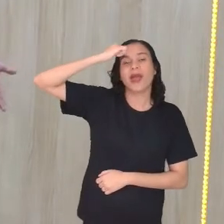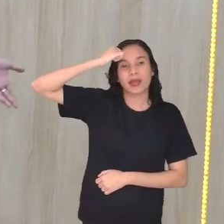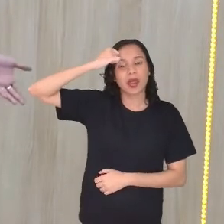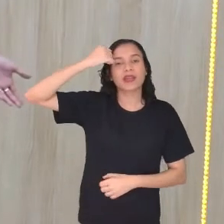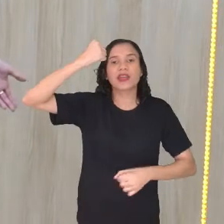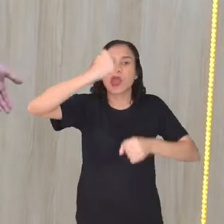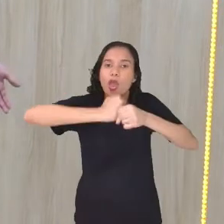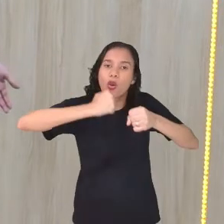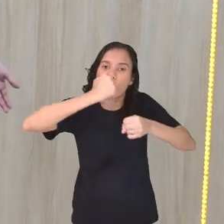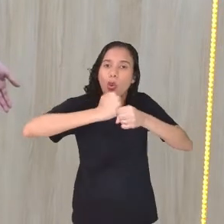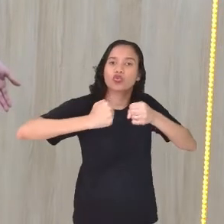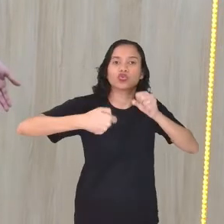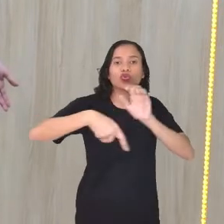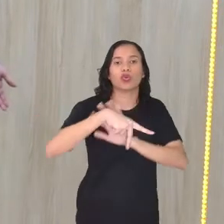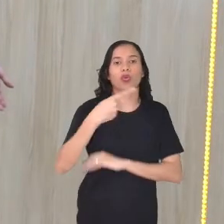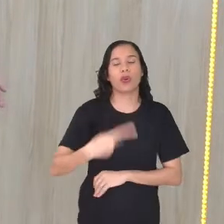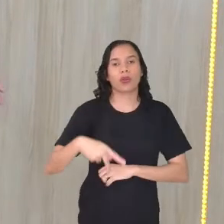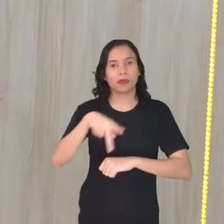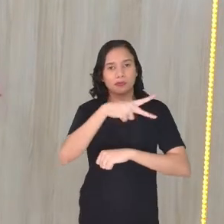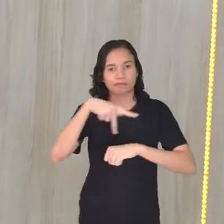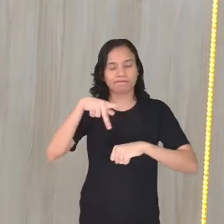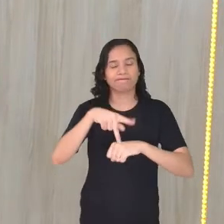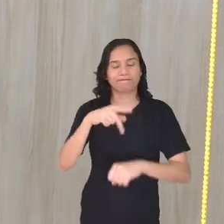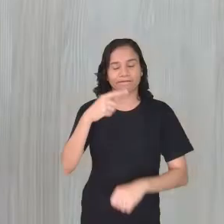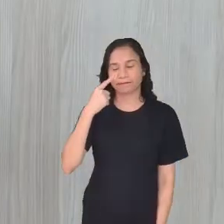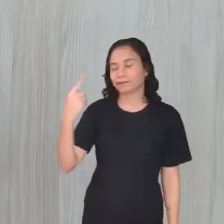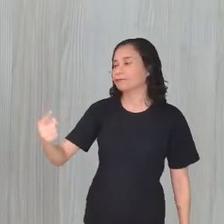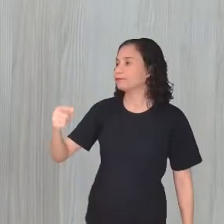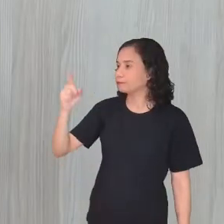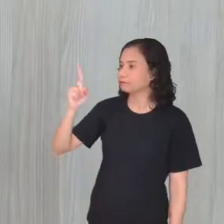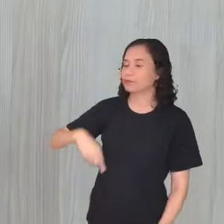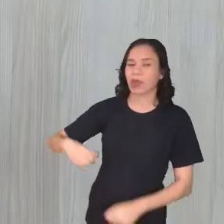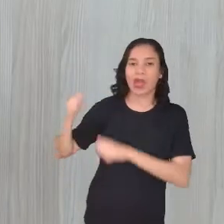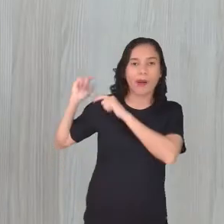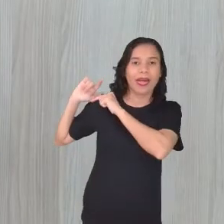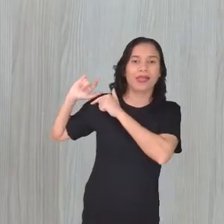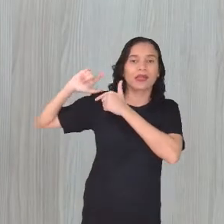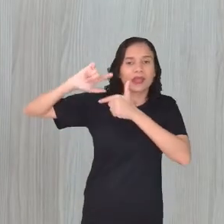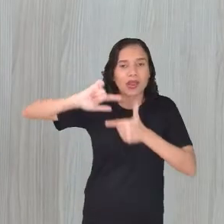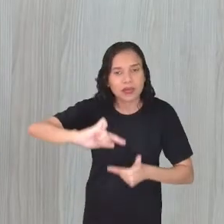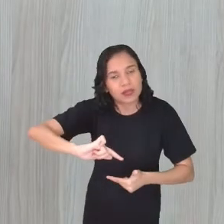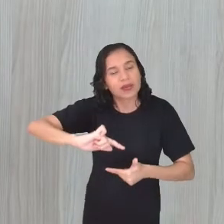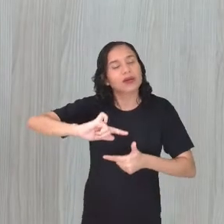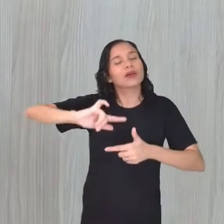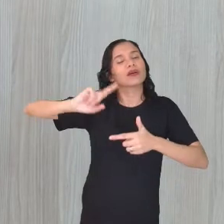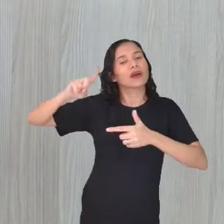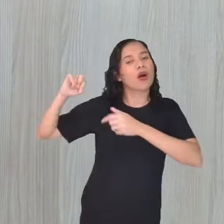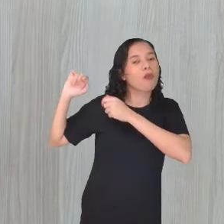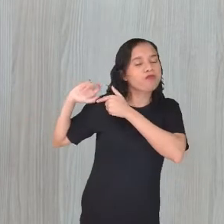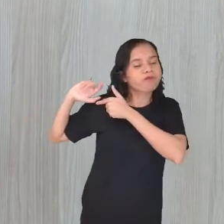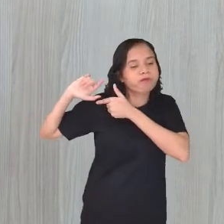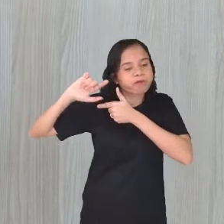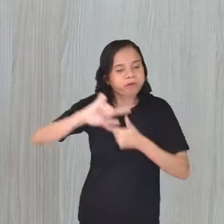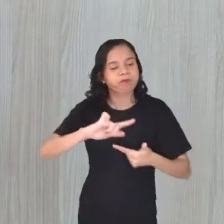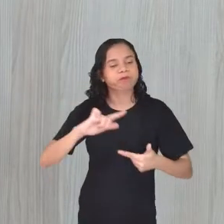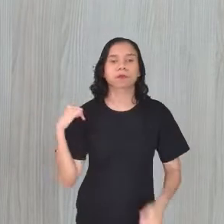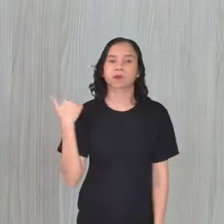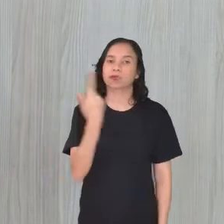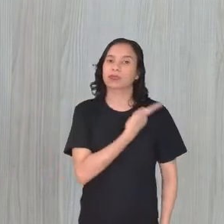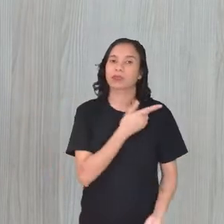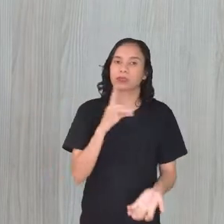que construíram o nosso país, né? É uma herança, né, gente? Uma herança aí para a gente,